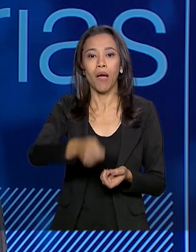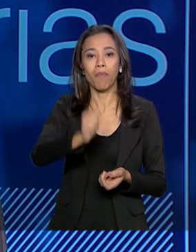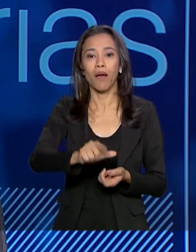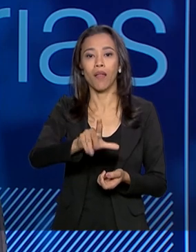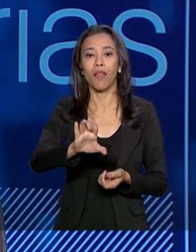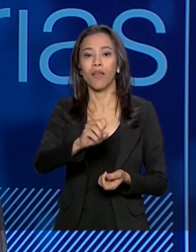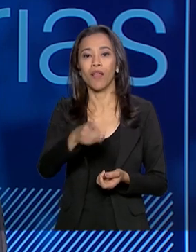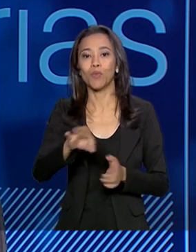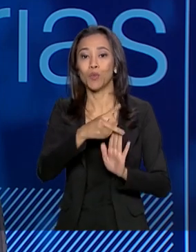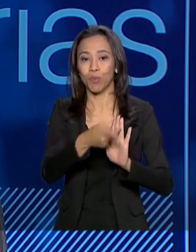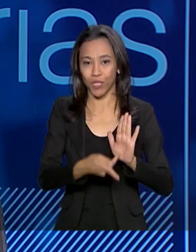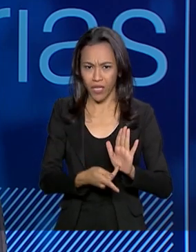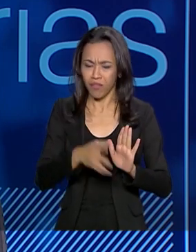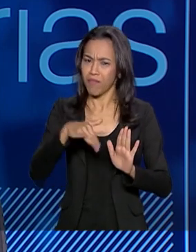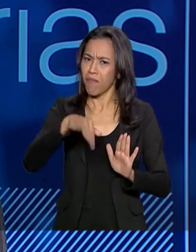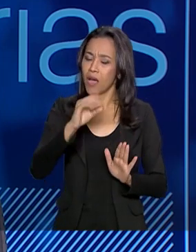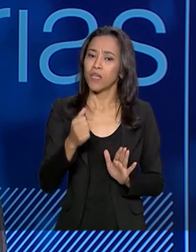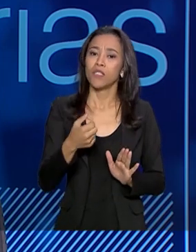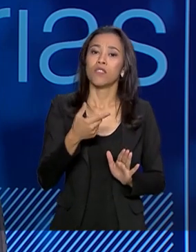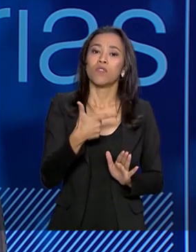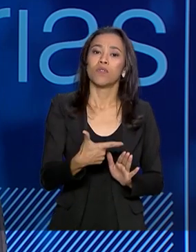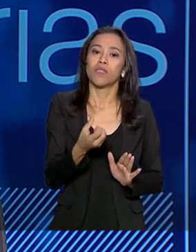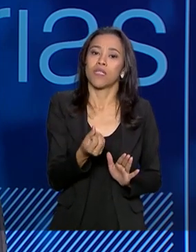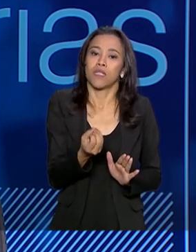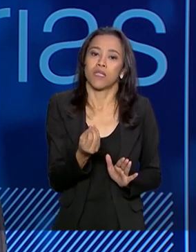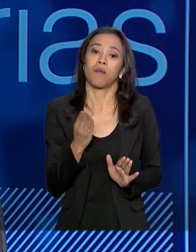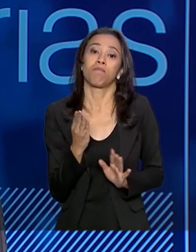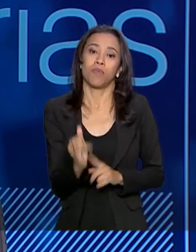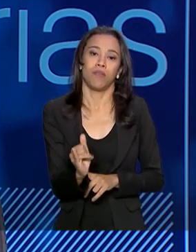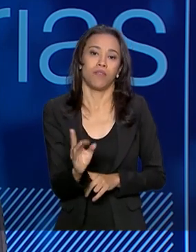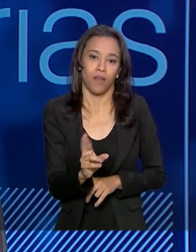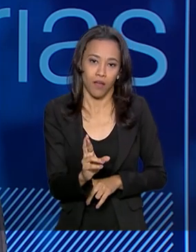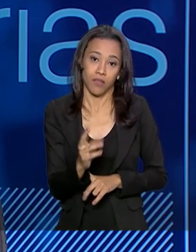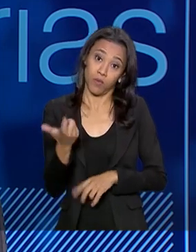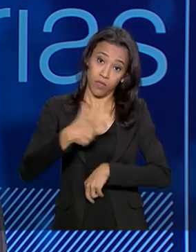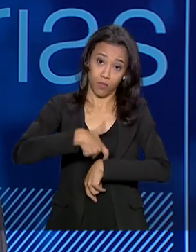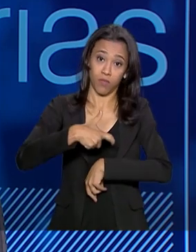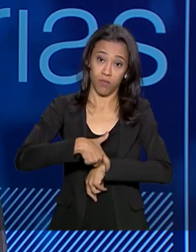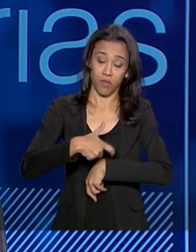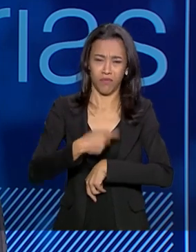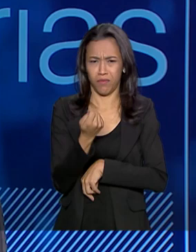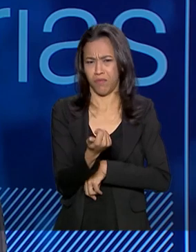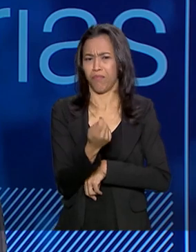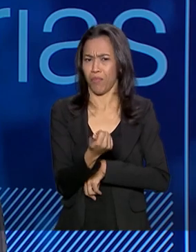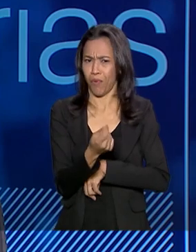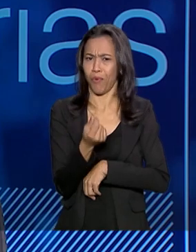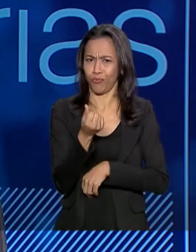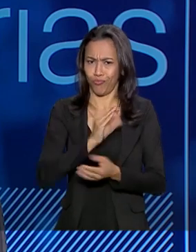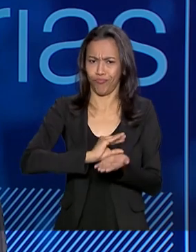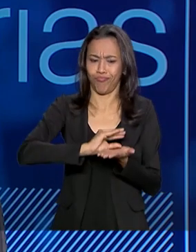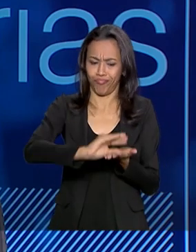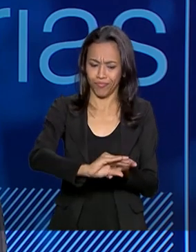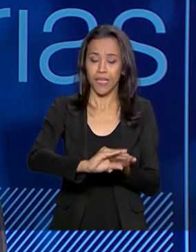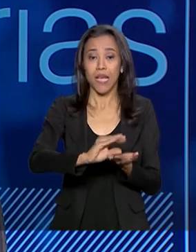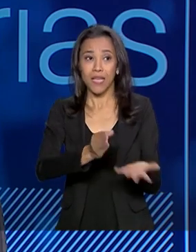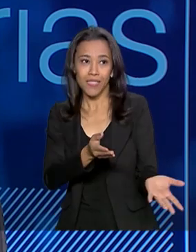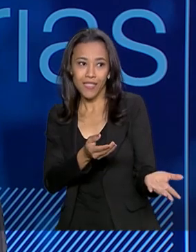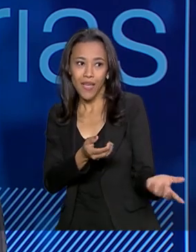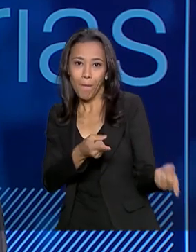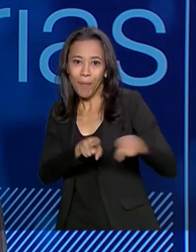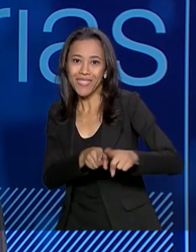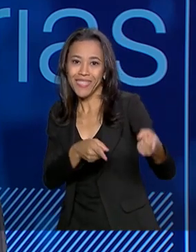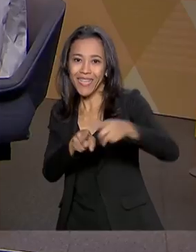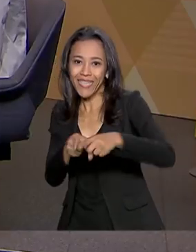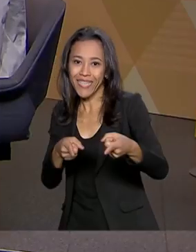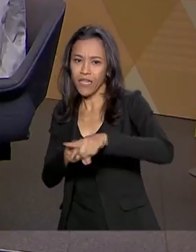projetos, mais de 260 bilhões de reais. Então, realmente, no momento em que tem pouco investimento público, a vinda desses parceiros privados para